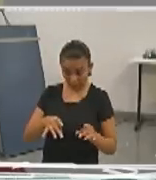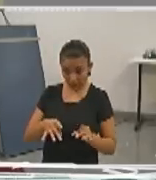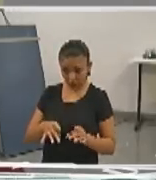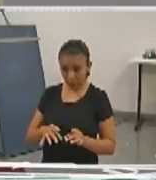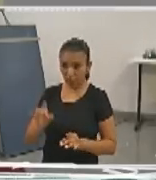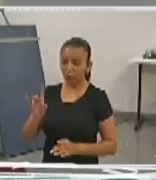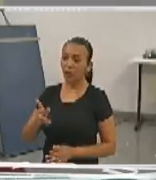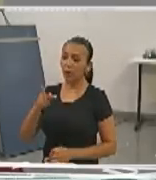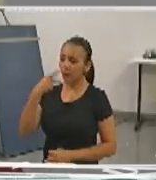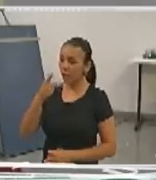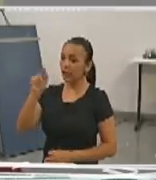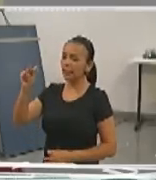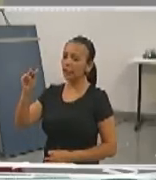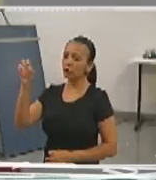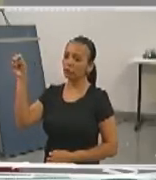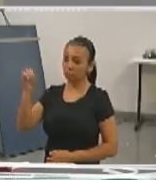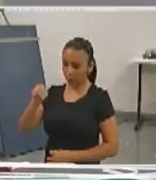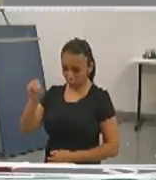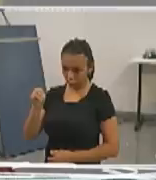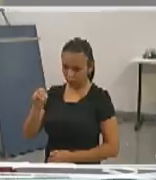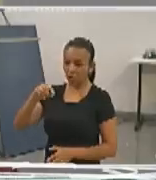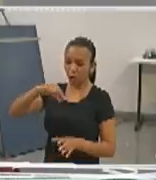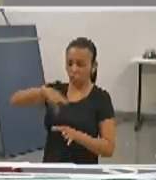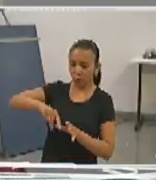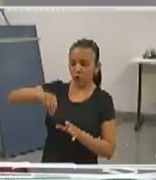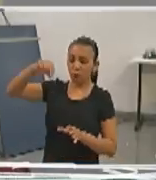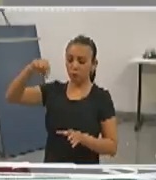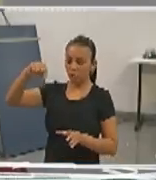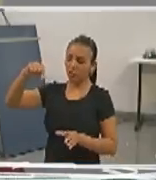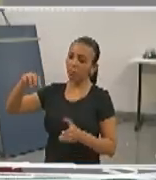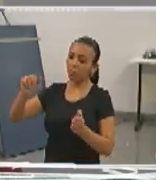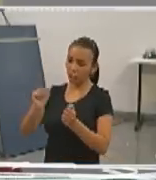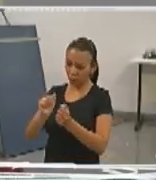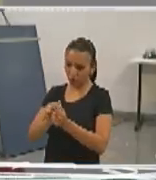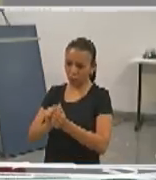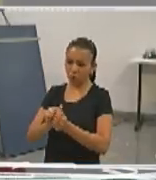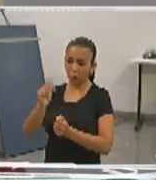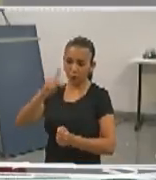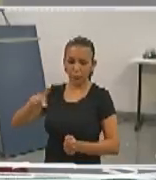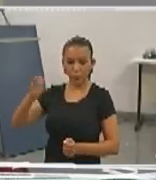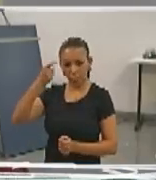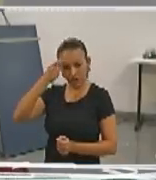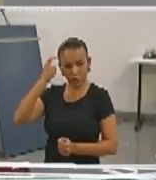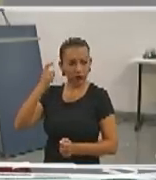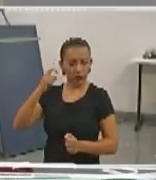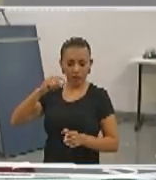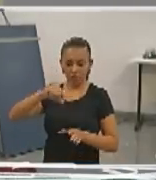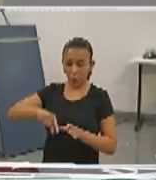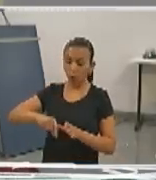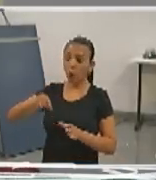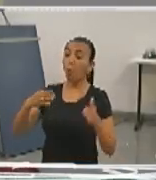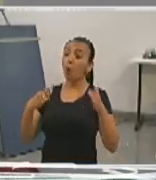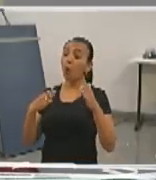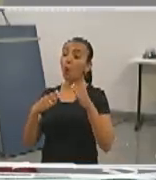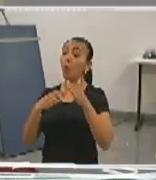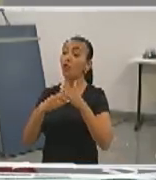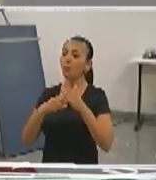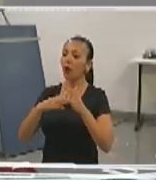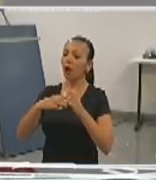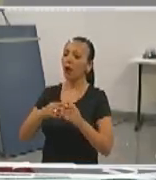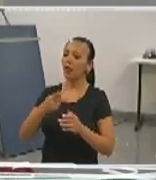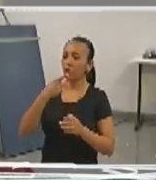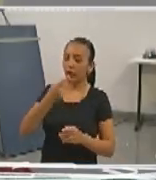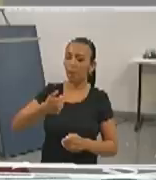falas de sete minutos. Eu vou sortear, junto com a professora Liana, a Apliane, a última rodada de